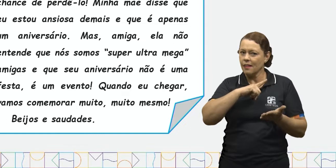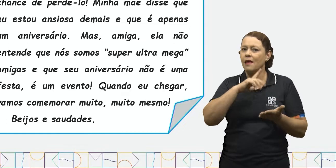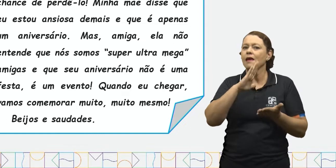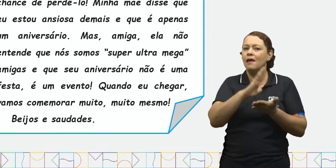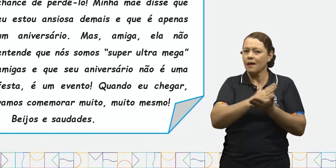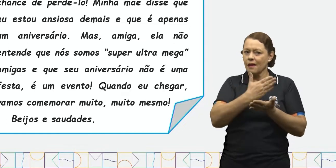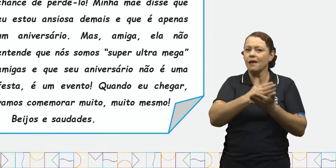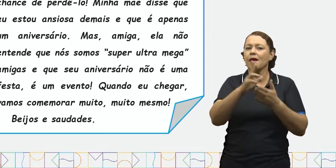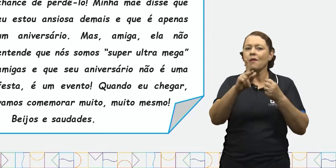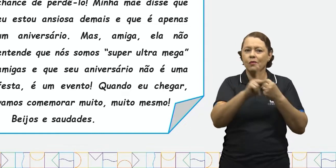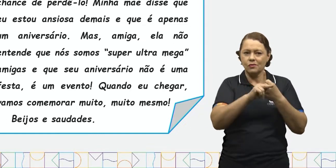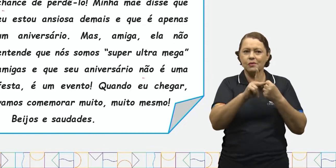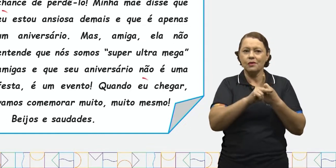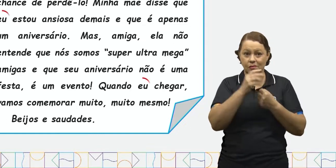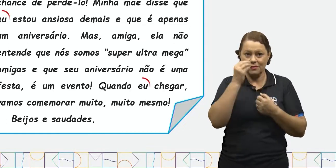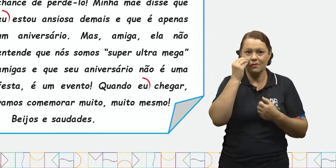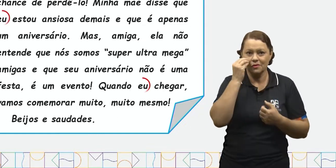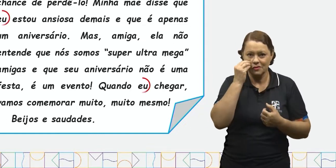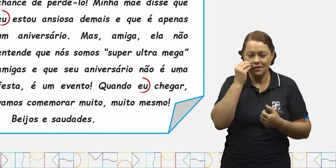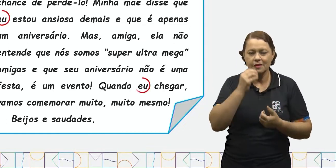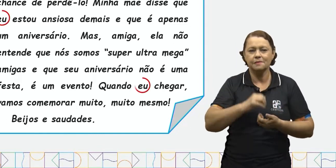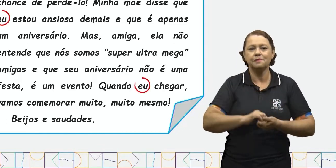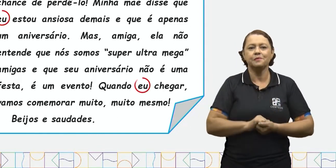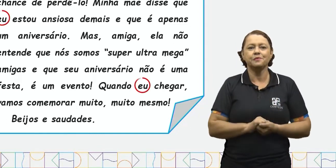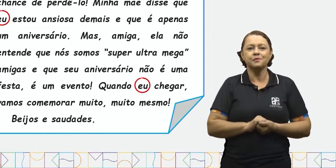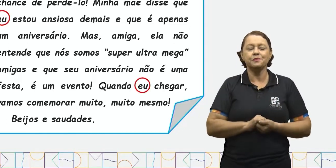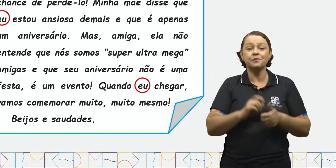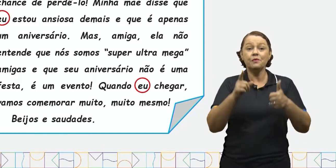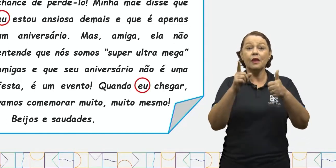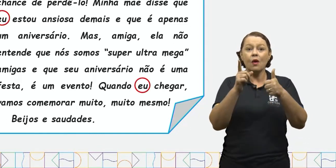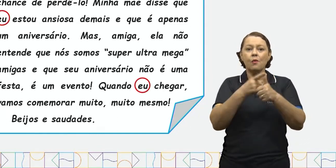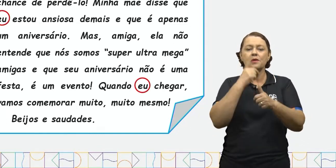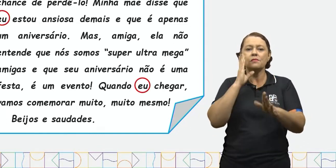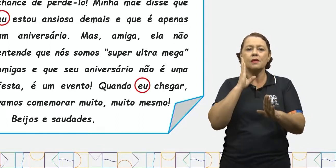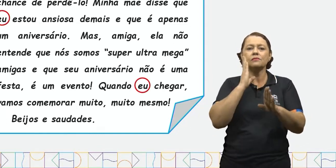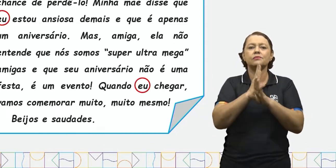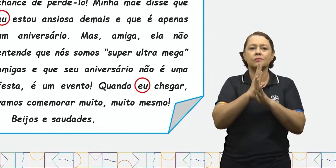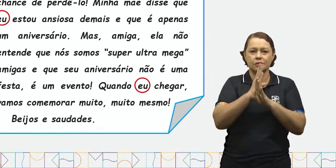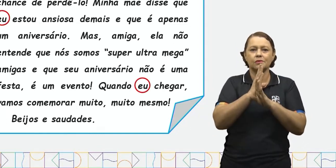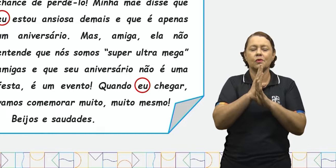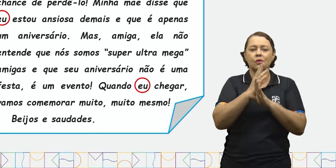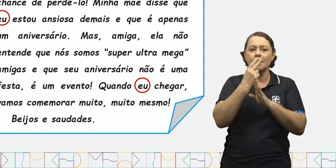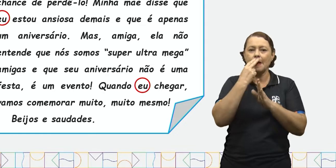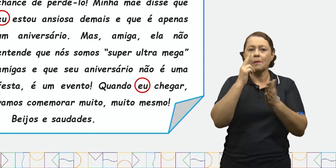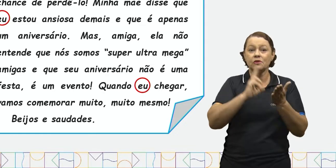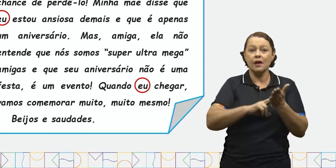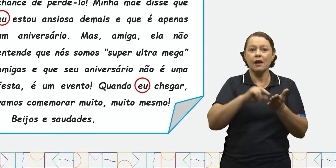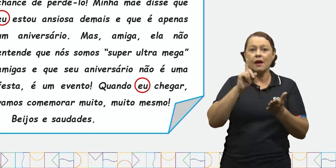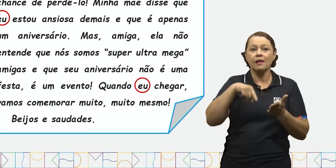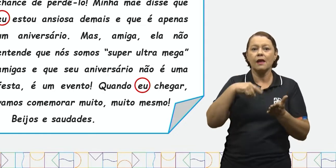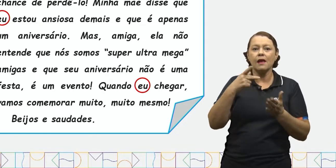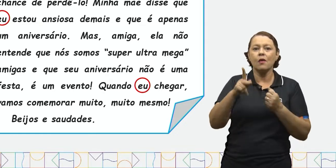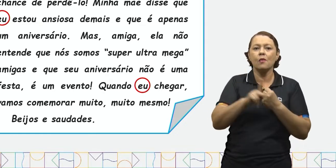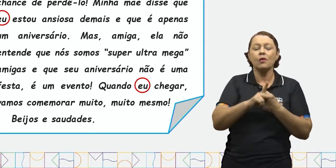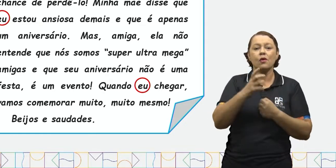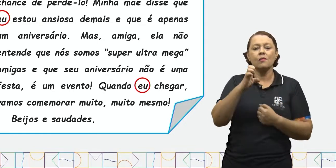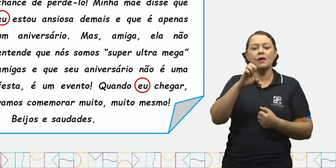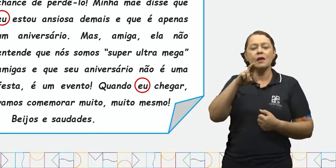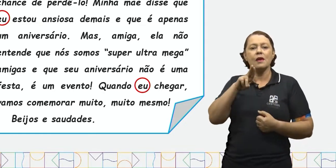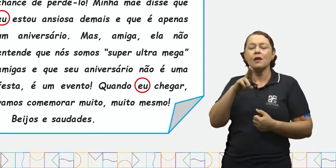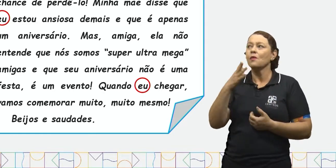Vamos destacá-los? O primeiro pronome que podemos identificar nesta carta é o pronome eu.